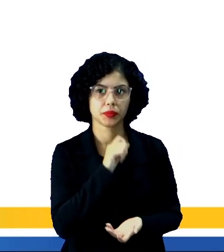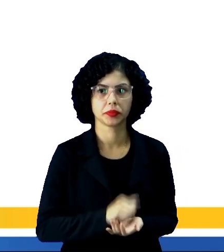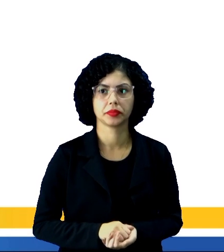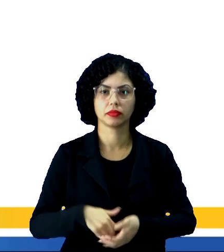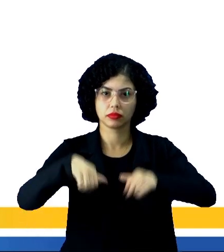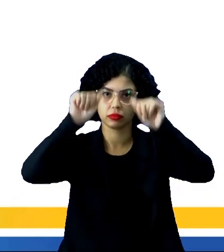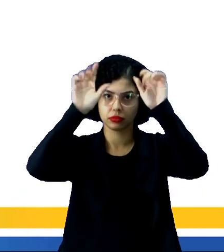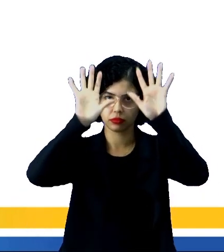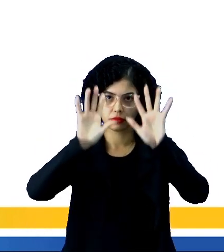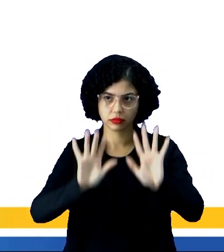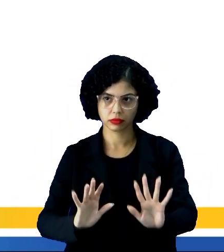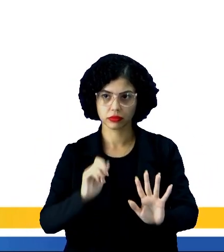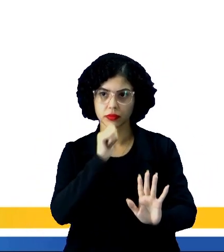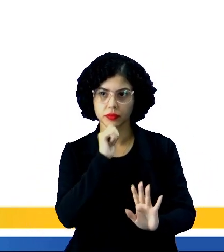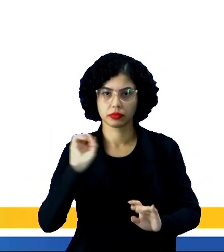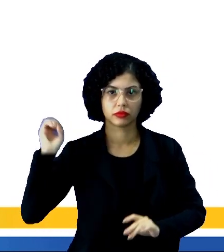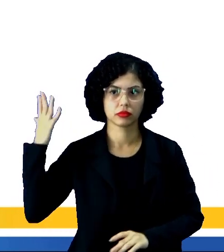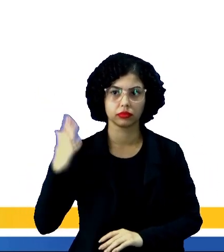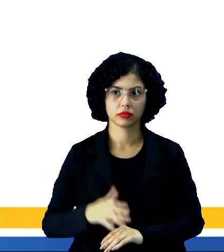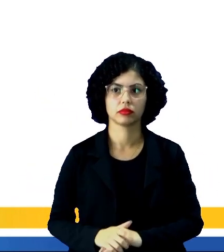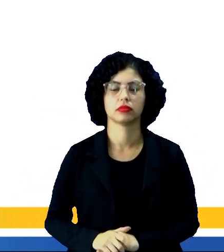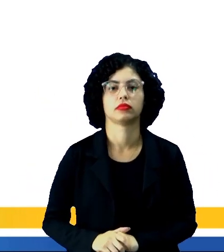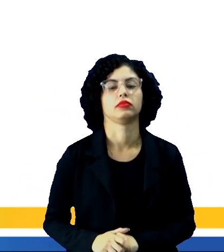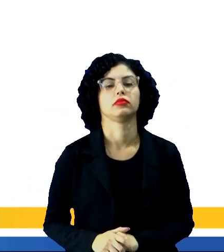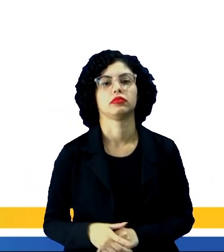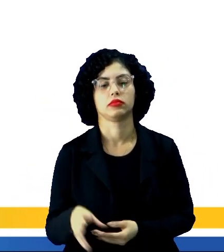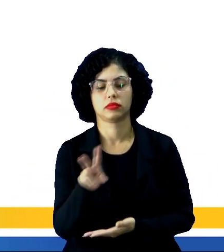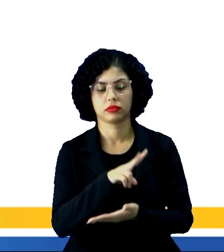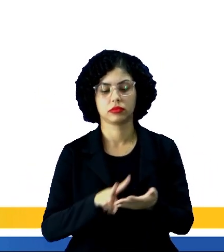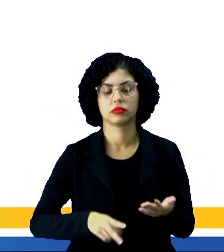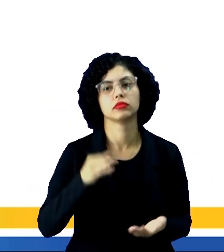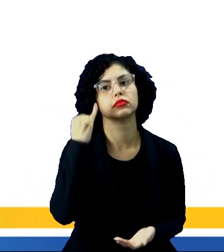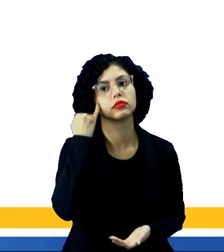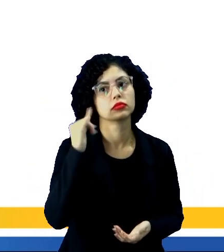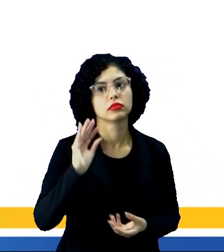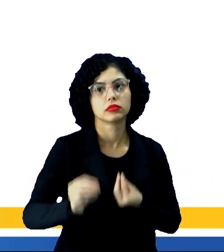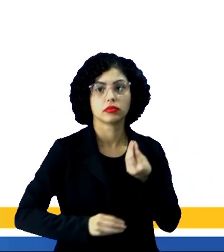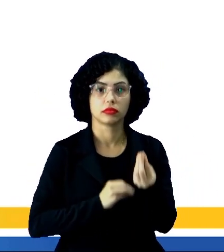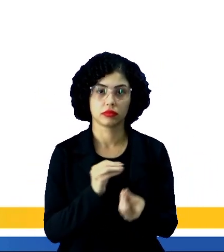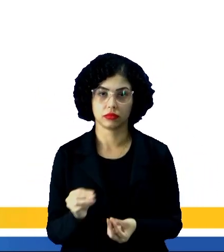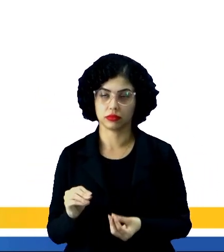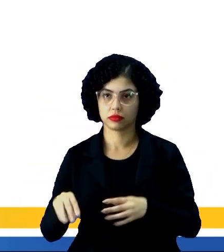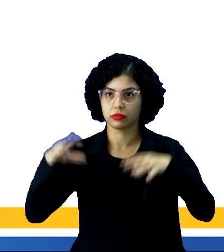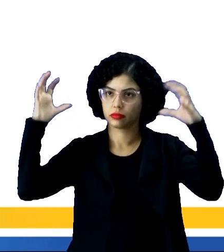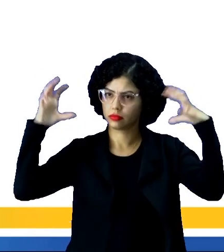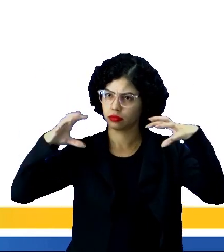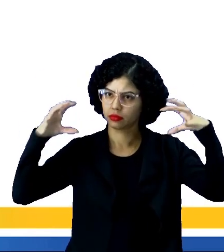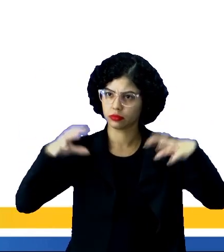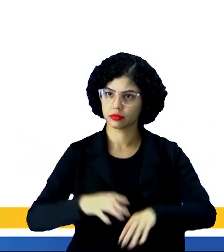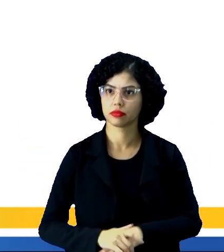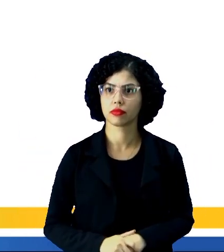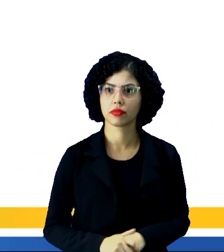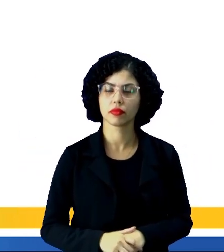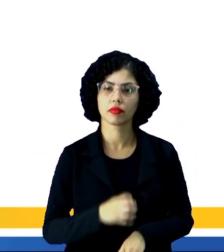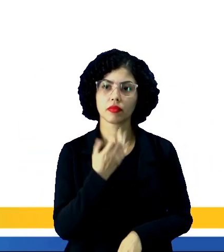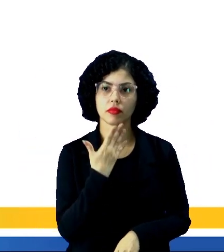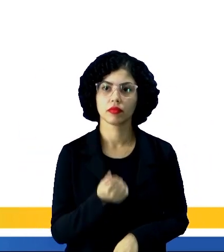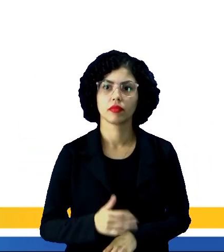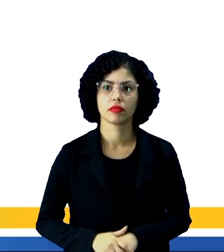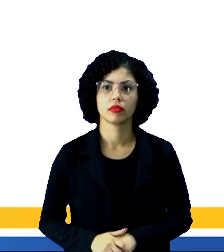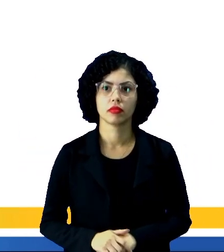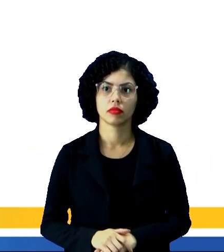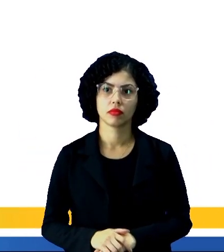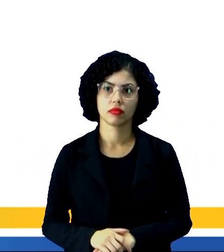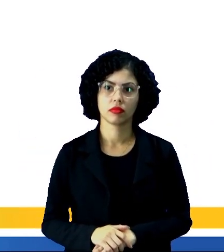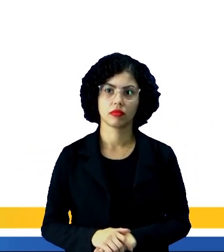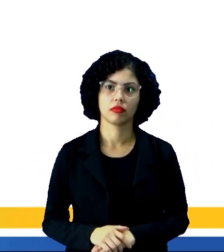Essa chuva de granizo que ocorreu. Pro leitor, ele ter uma ideia de como foi essa chuva de granizo, tá bom? Então, aqui